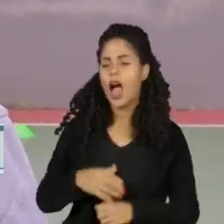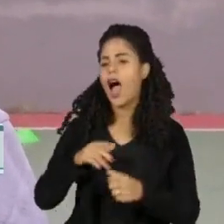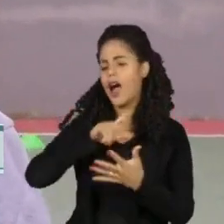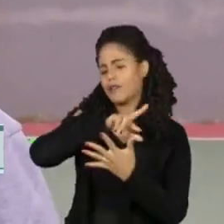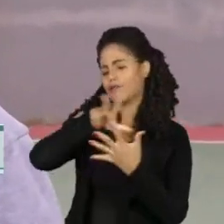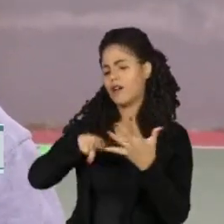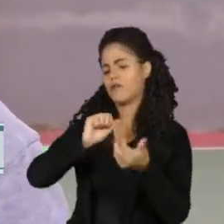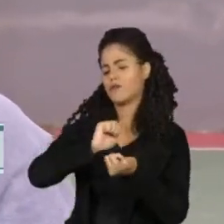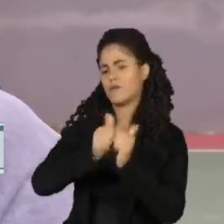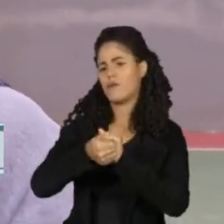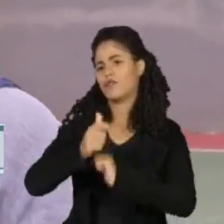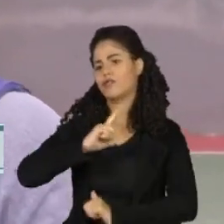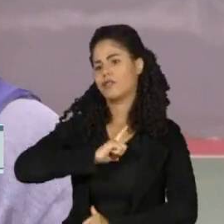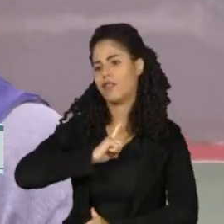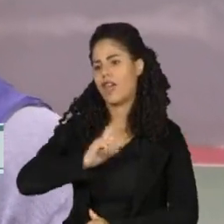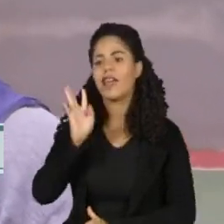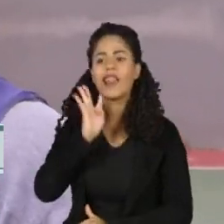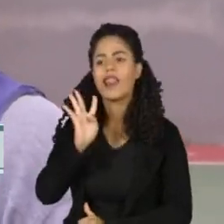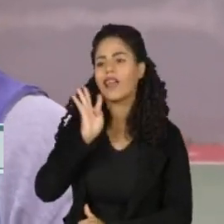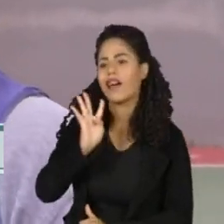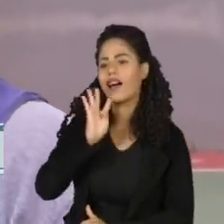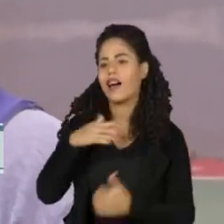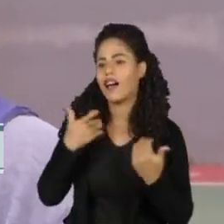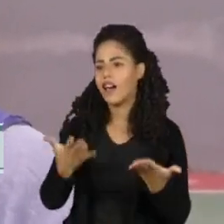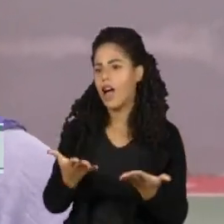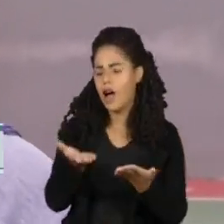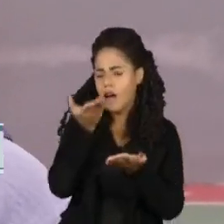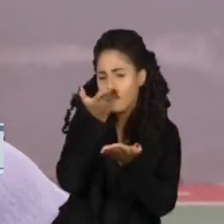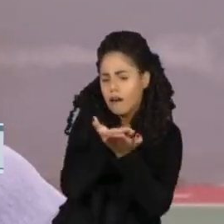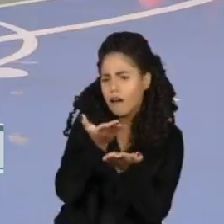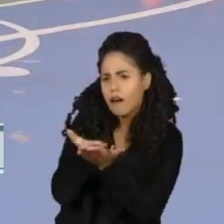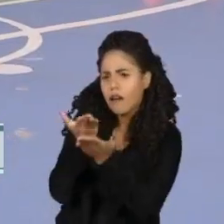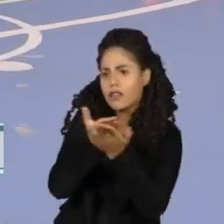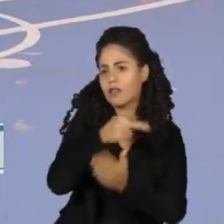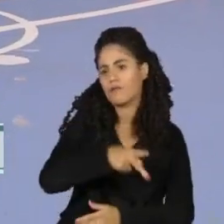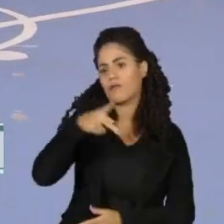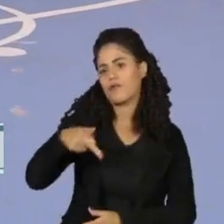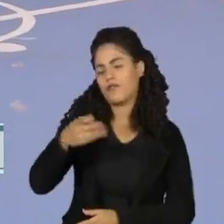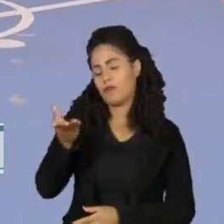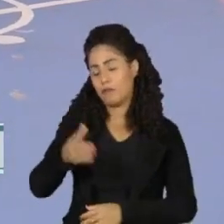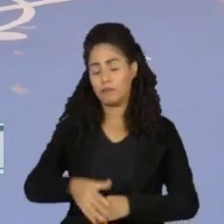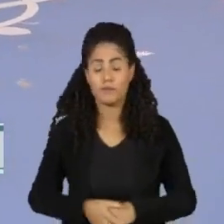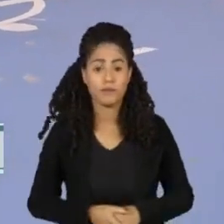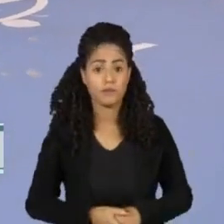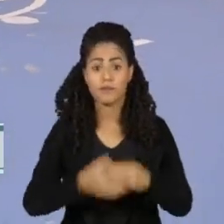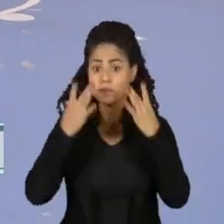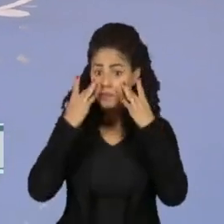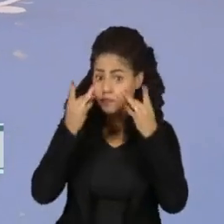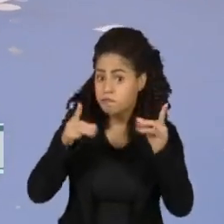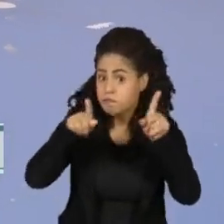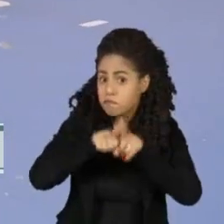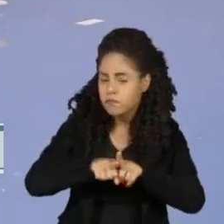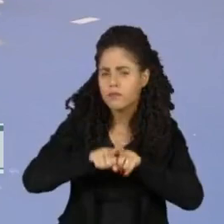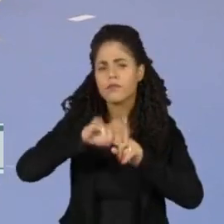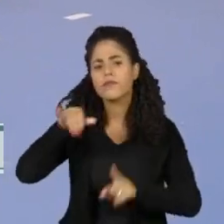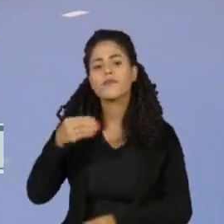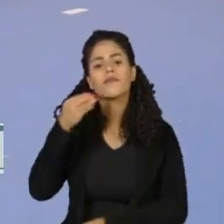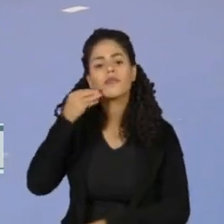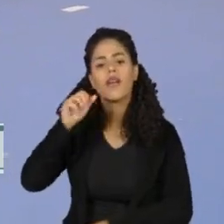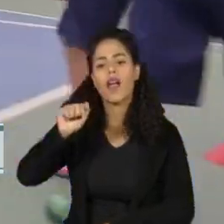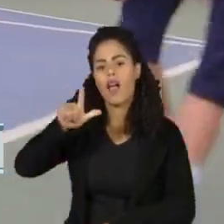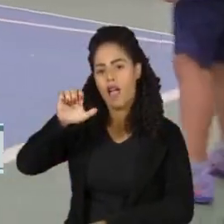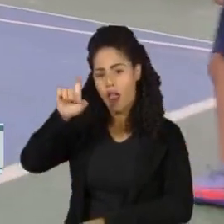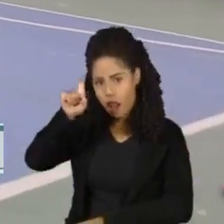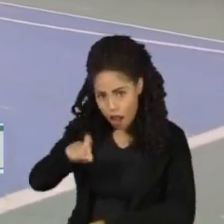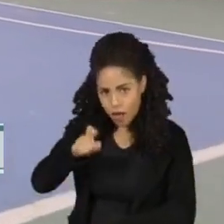vários esportes e é legal as aulas do Alex. E atento também. A experiência de Alex mostra